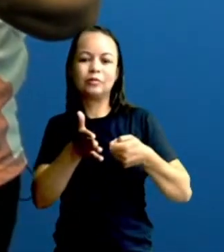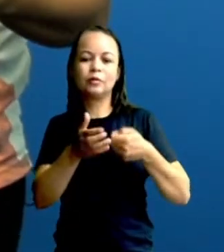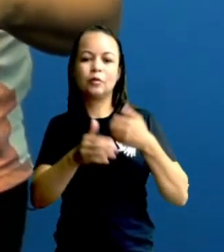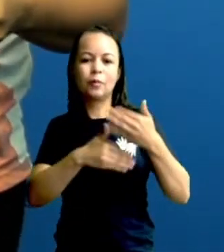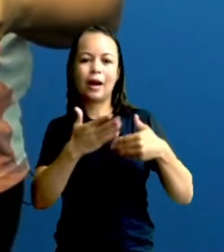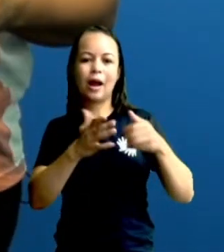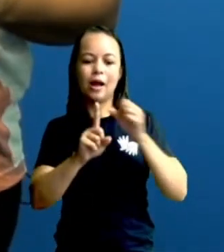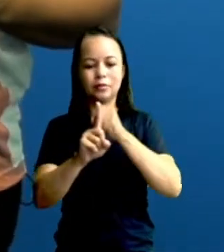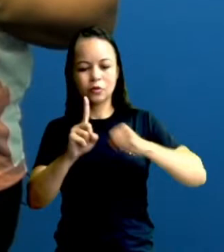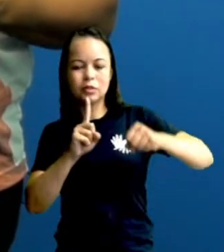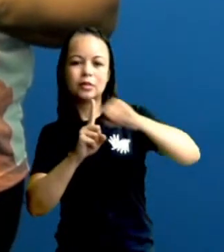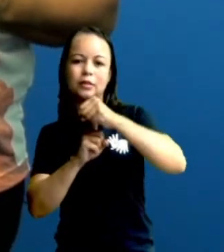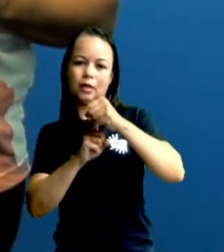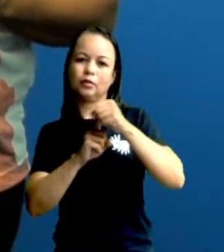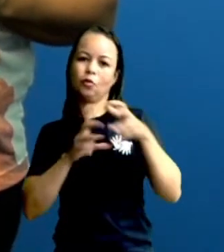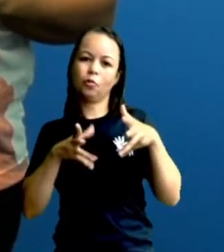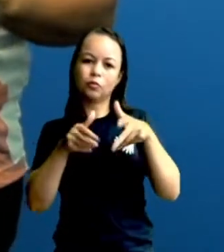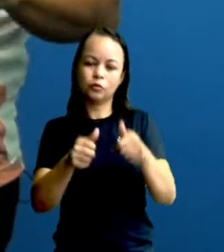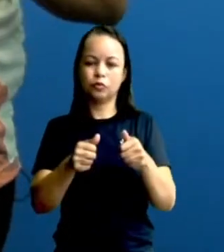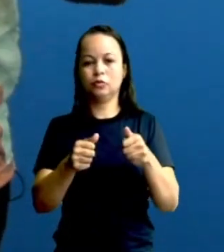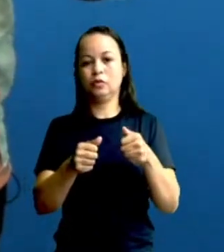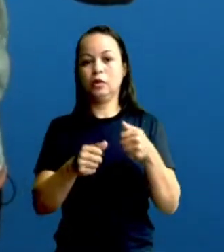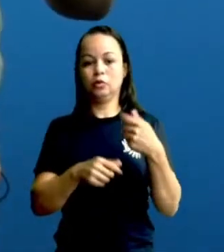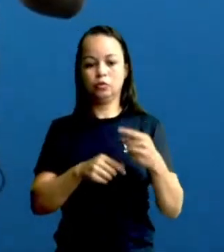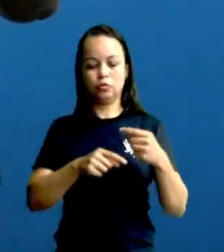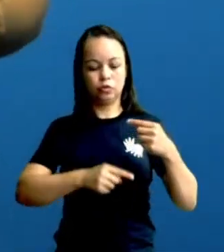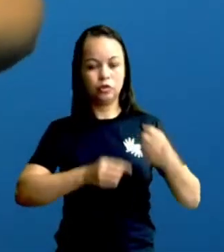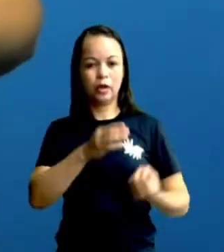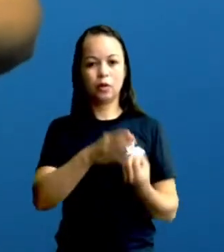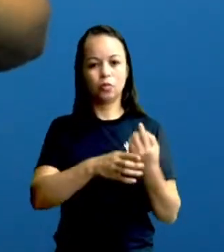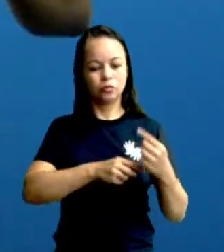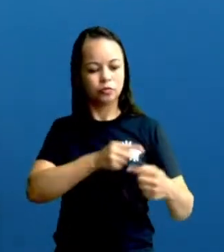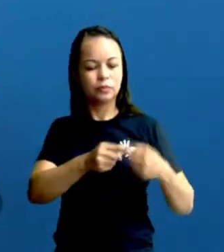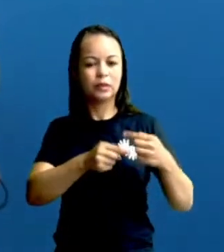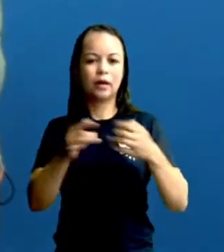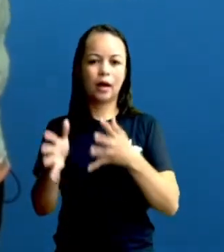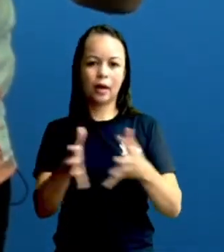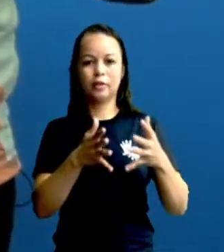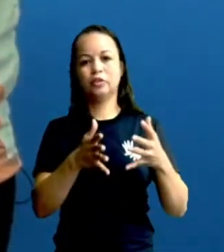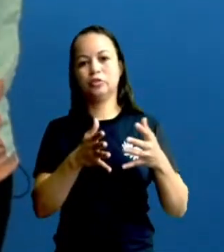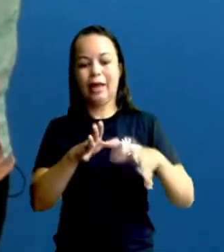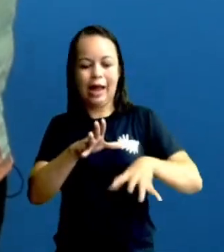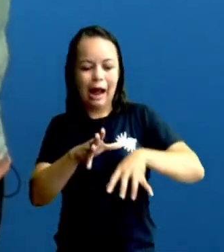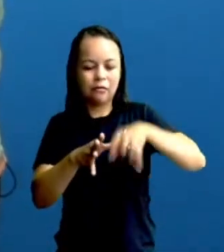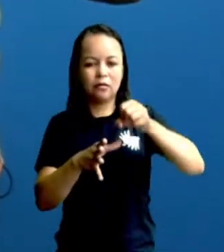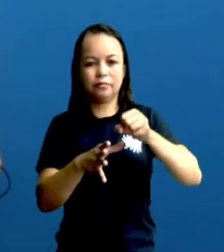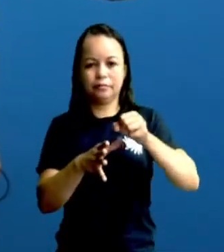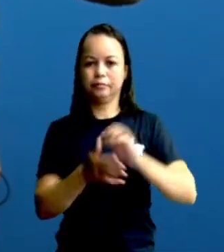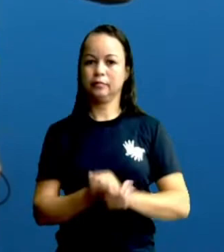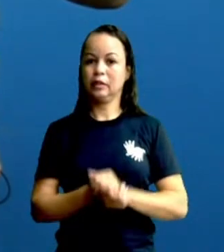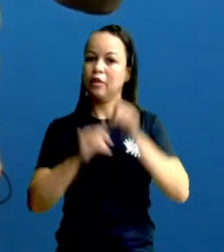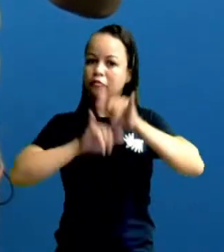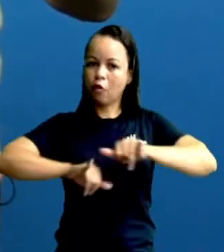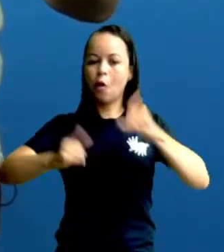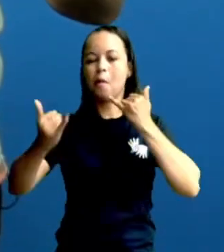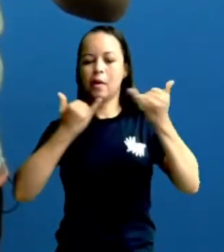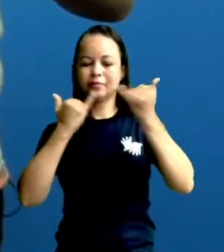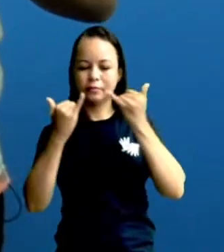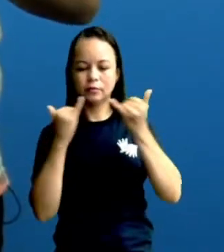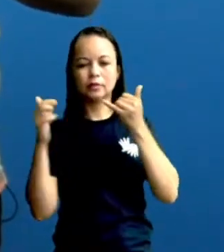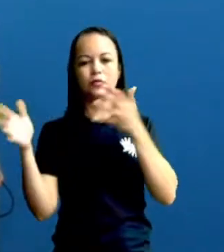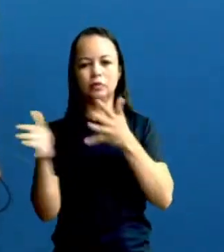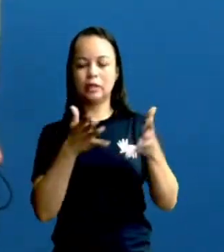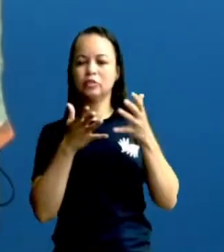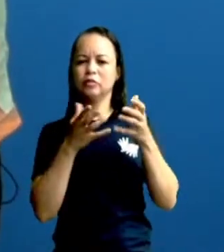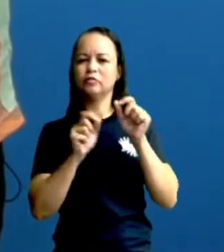como um todo dos recursos minerais, da exploração mineral. Então fica essa informação, não deixa de considerar isso,